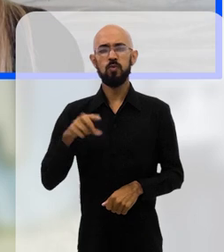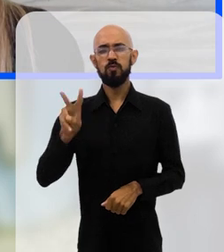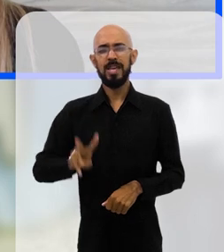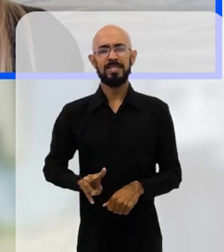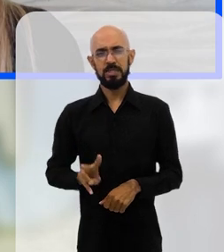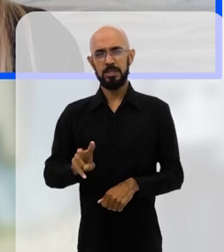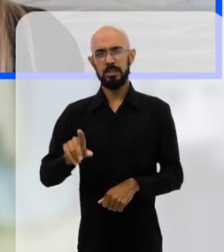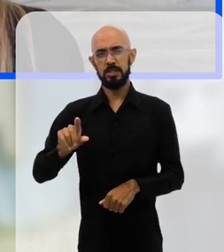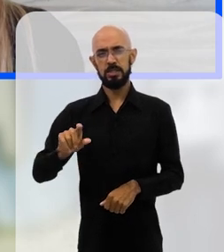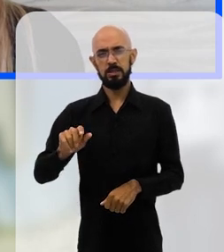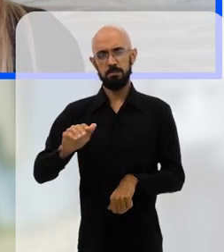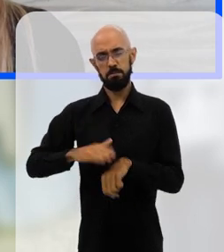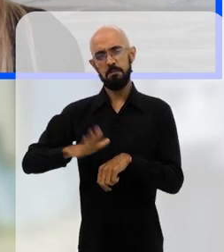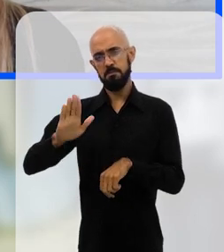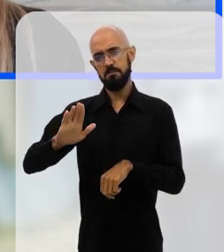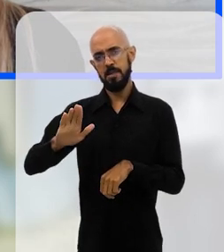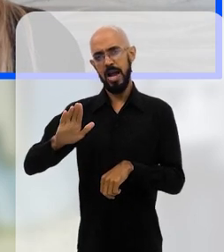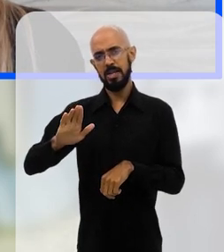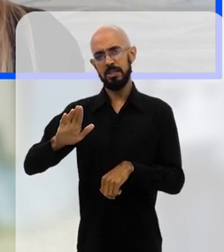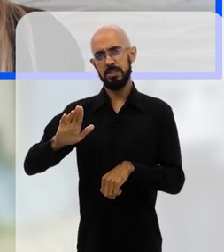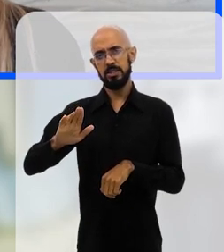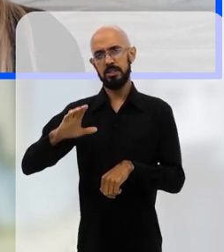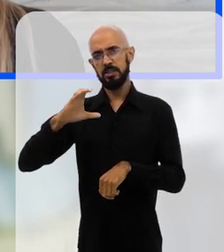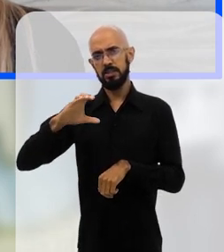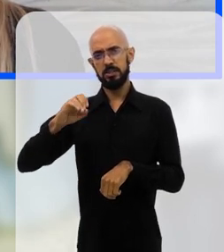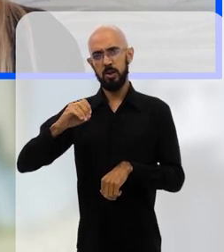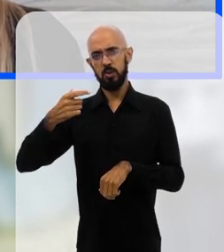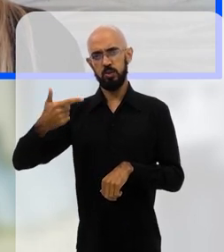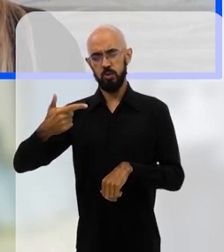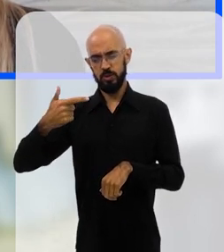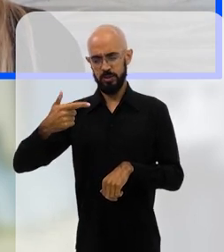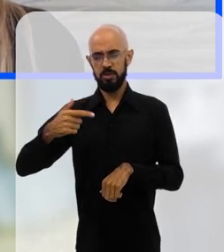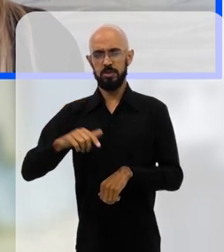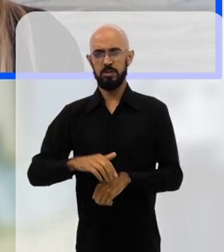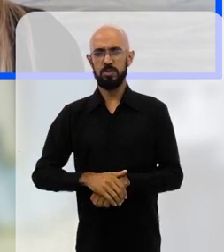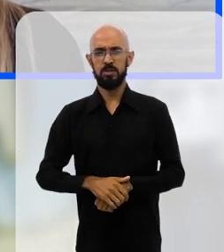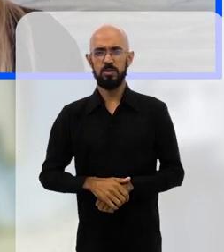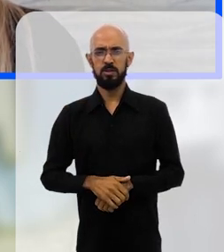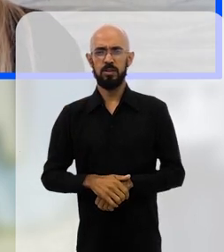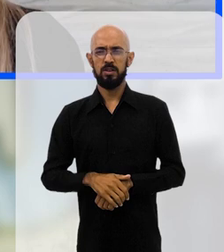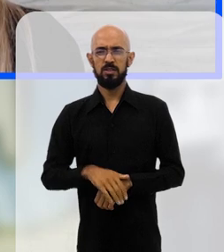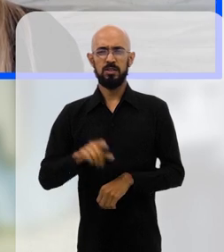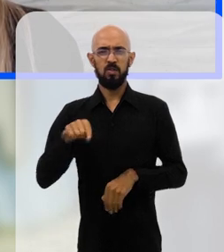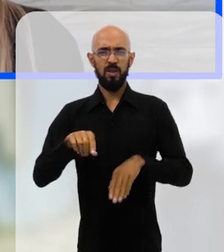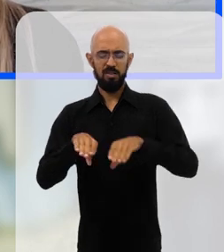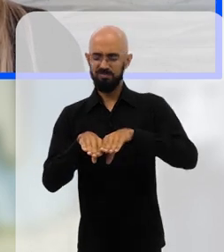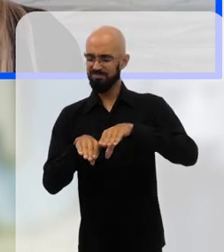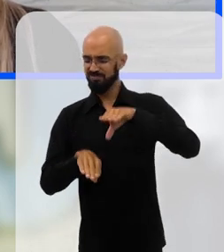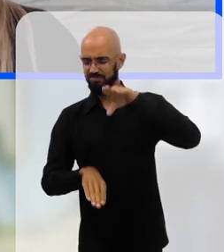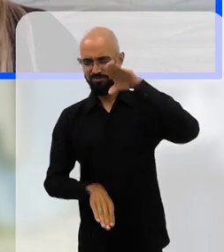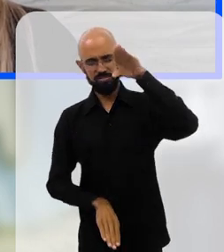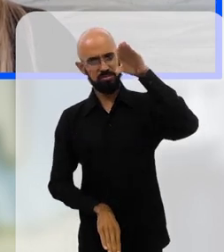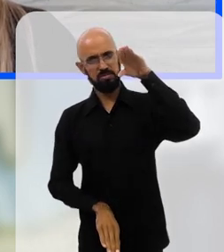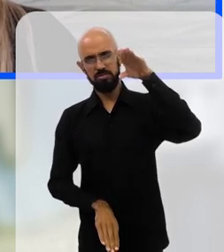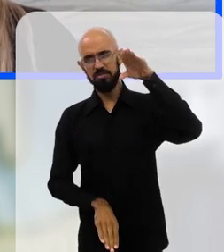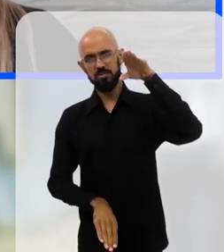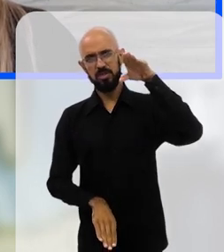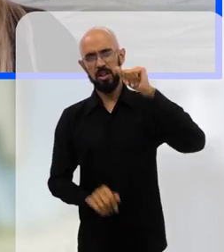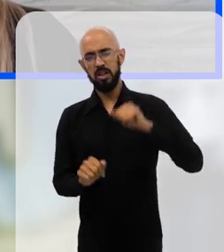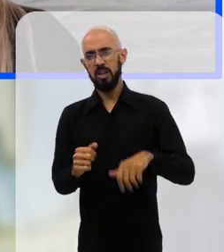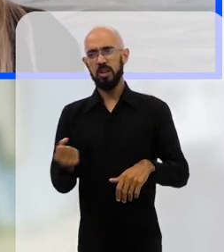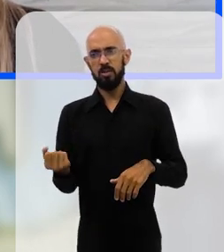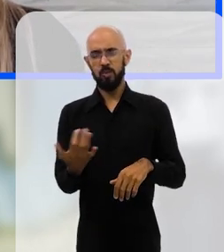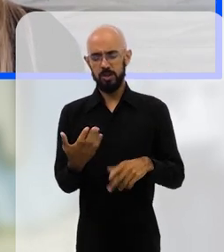emissões desses 20 maiores bilionários do mundo. Então, é uma crepância muito alta